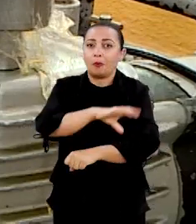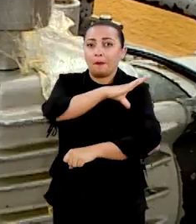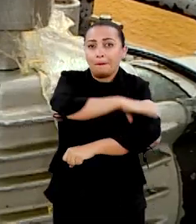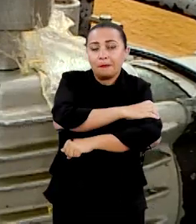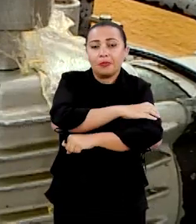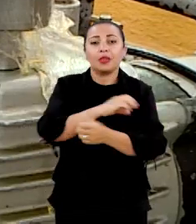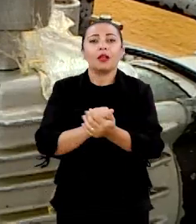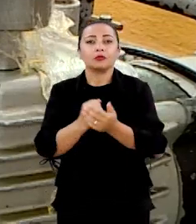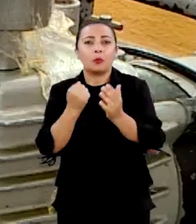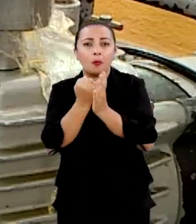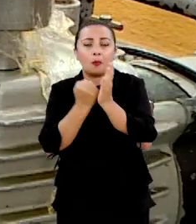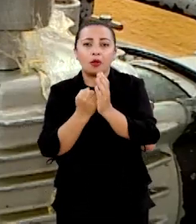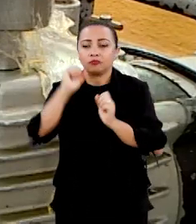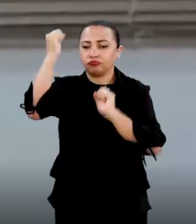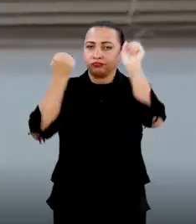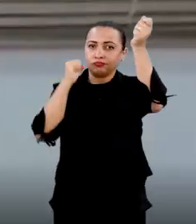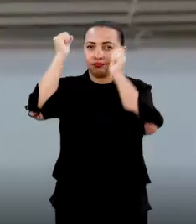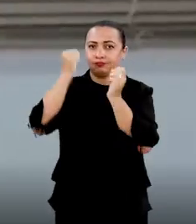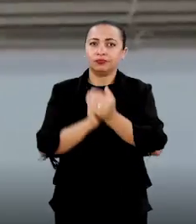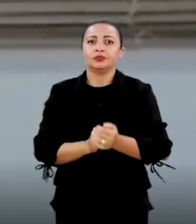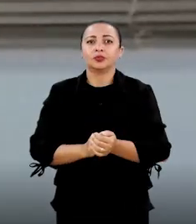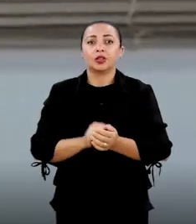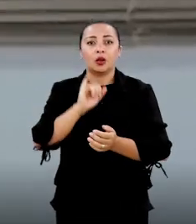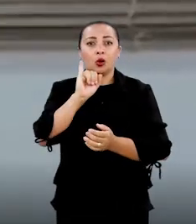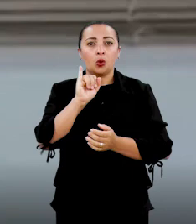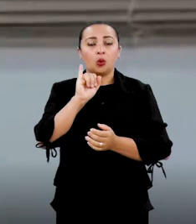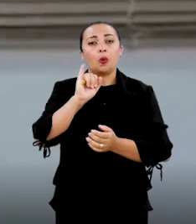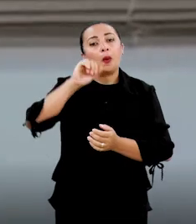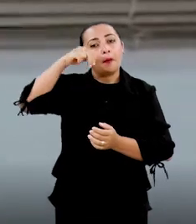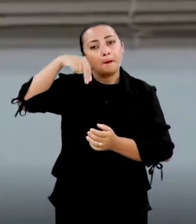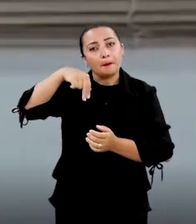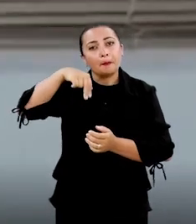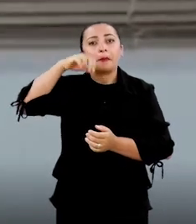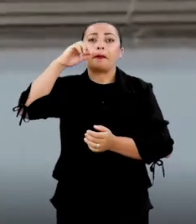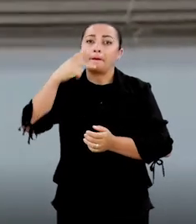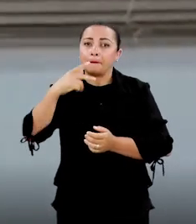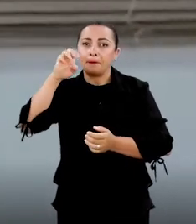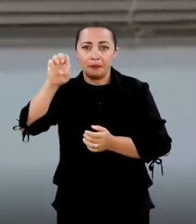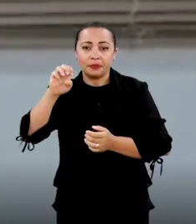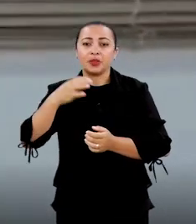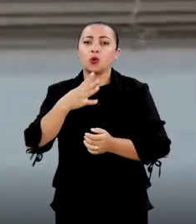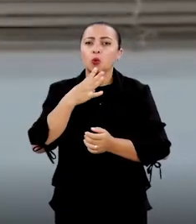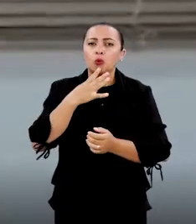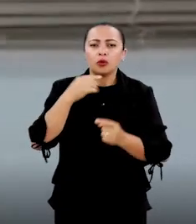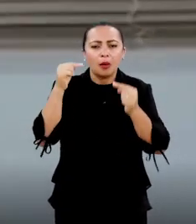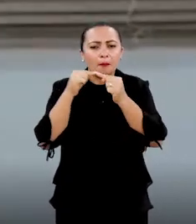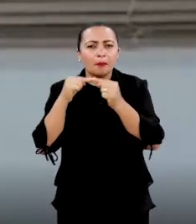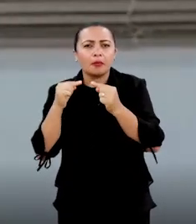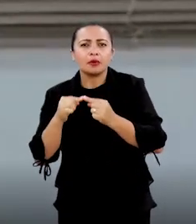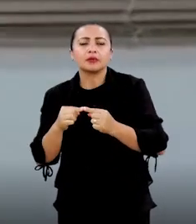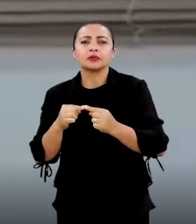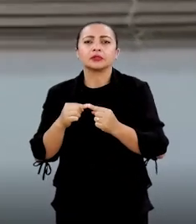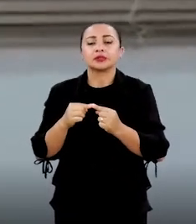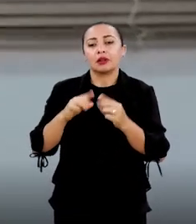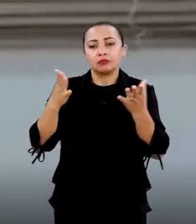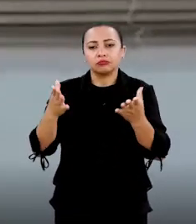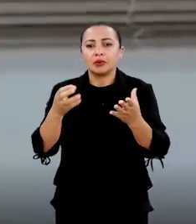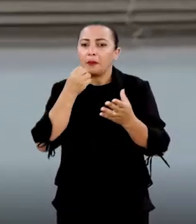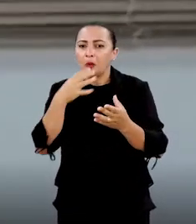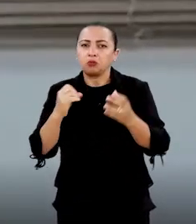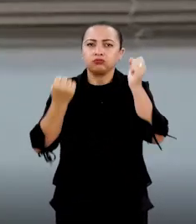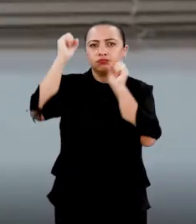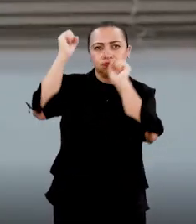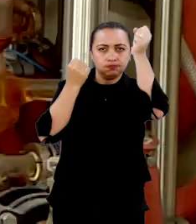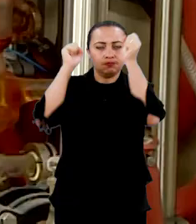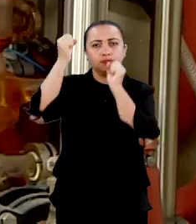de Propriedade Industrial. E o INPE, ele reconheceu a sua aplicação, tem aplicabilidade